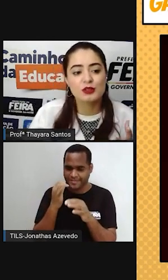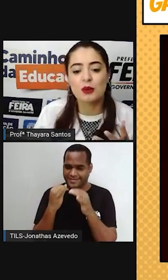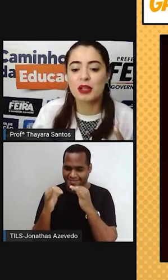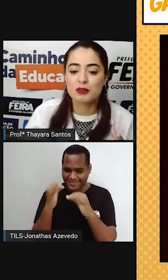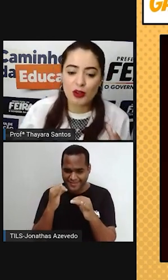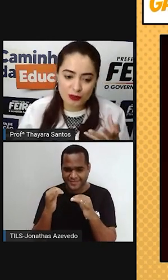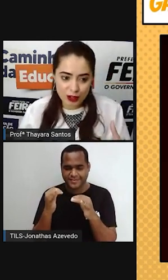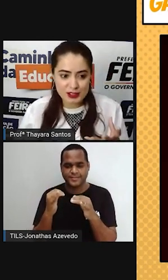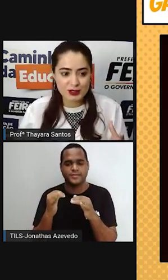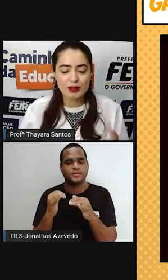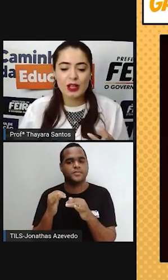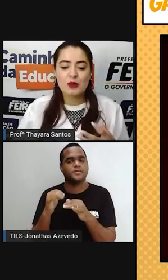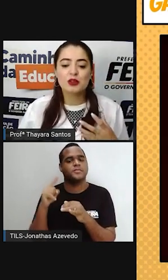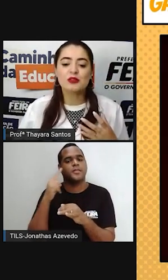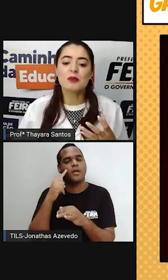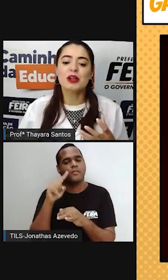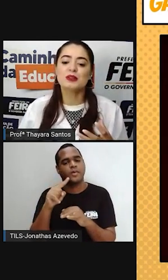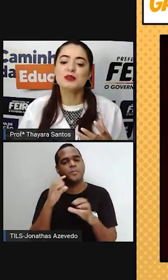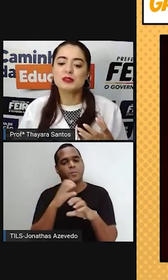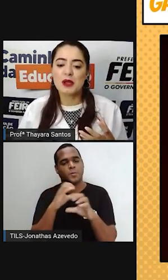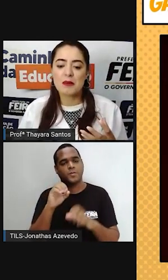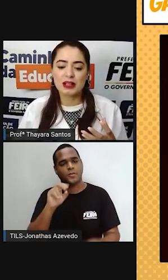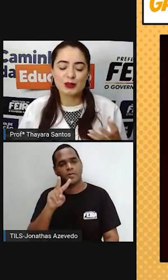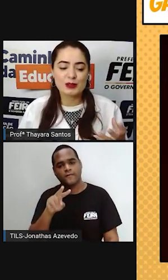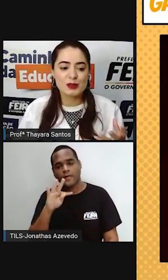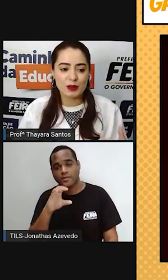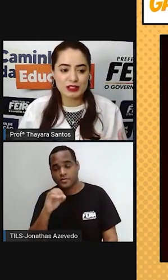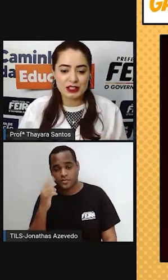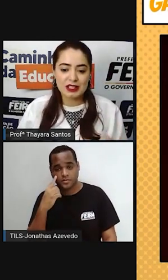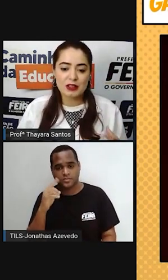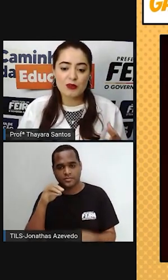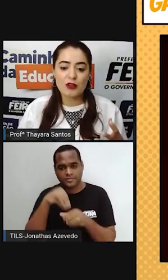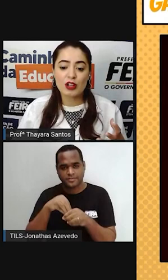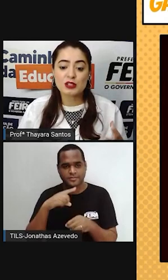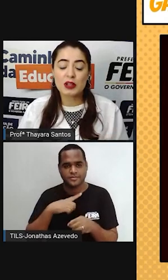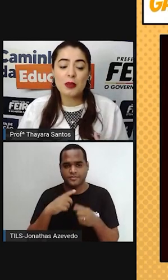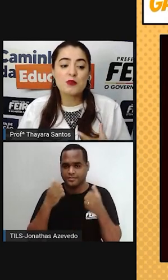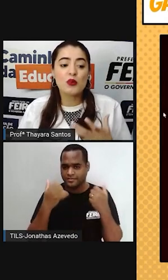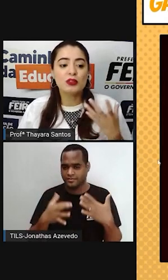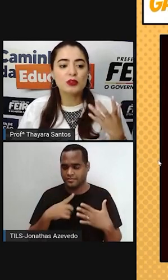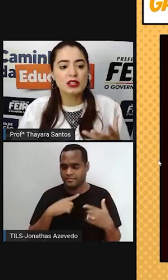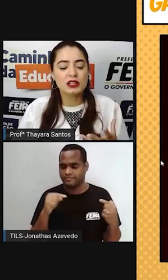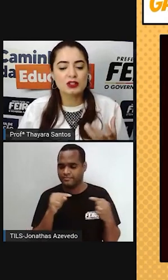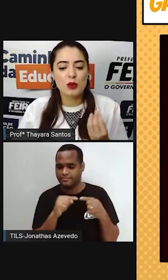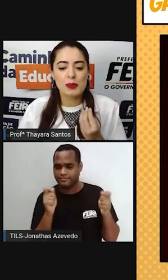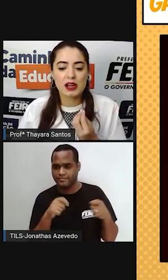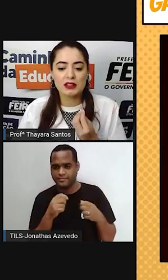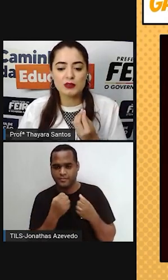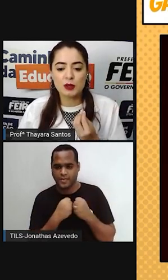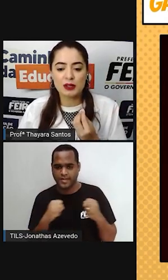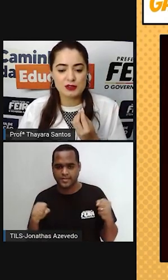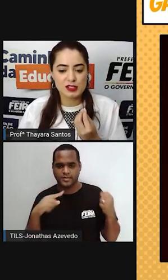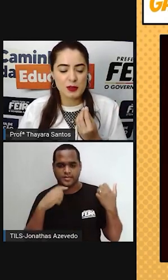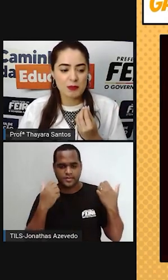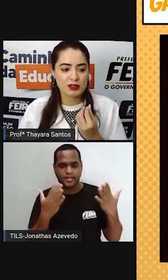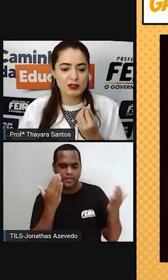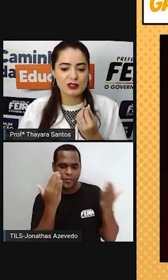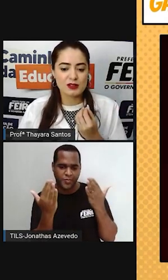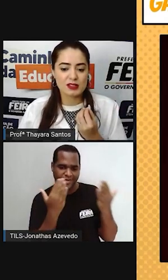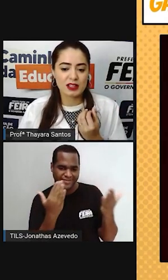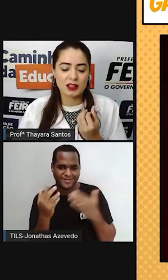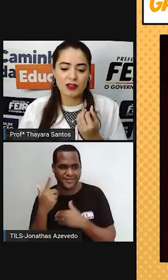noção do tamanho do ovócito para o tamanho do espermatozoide. Então, o ovócito, ele é muito grande comparado ao tamanho dos